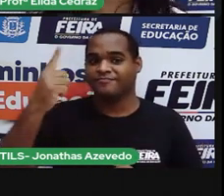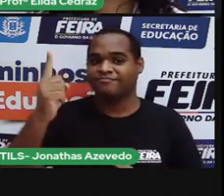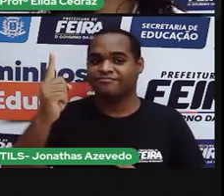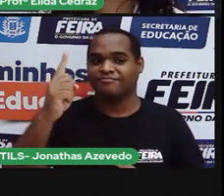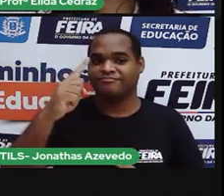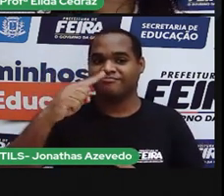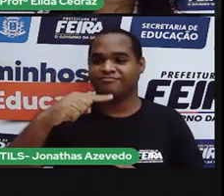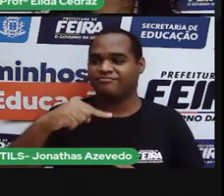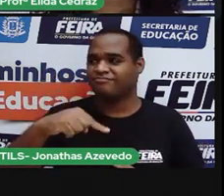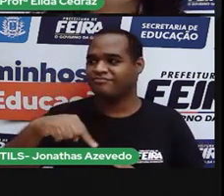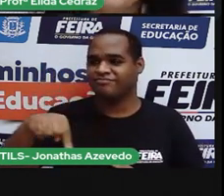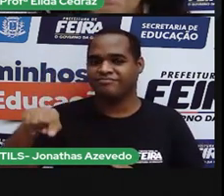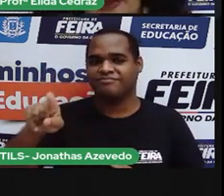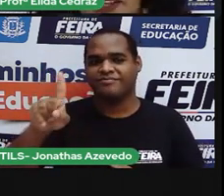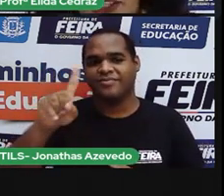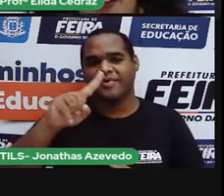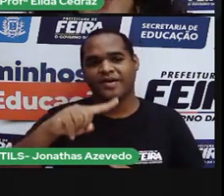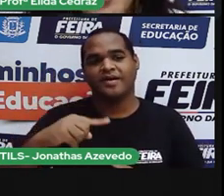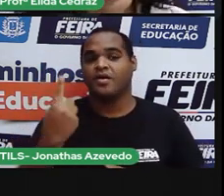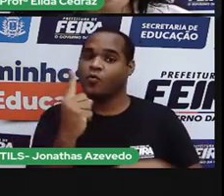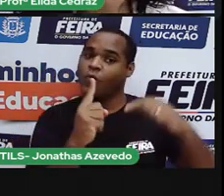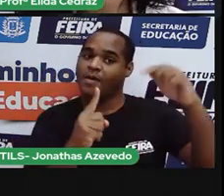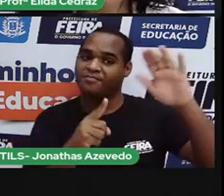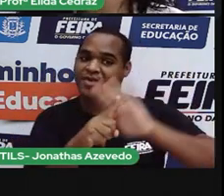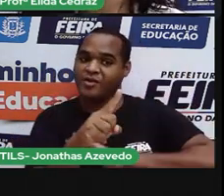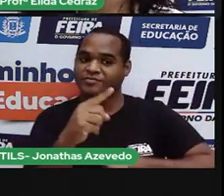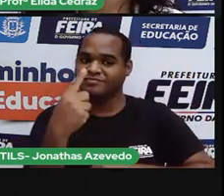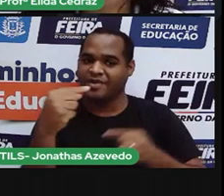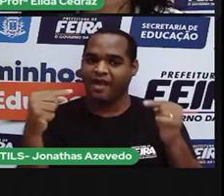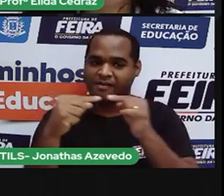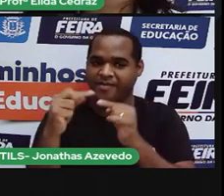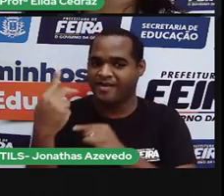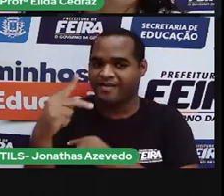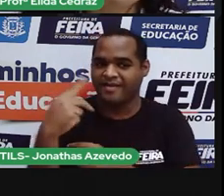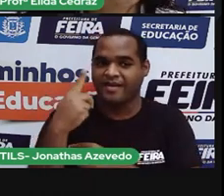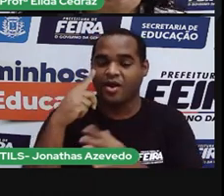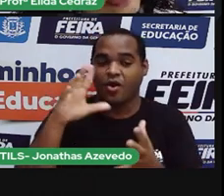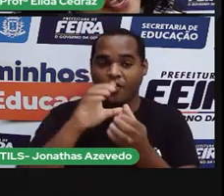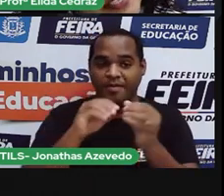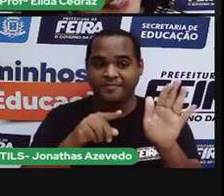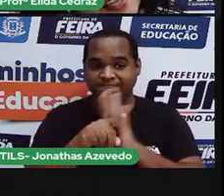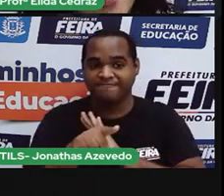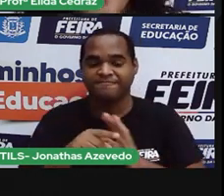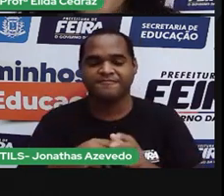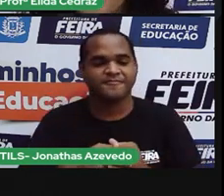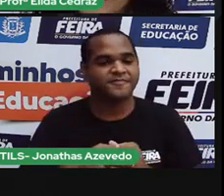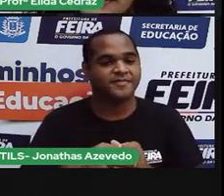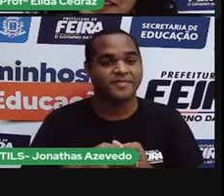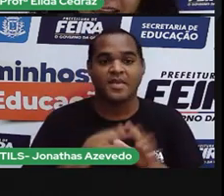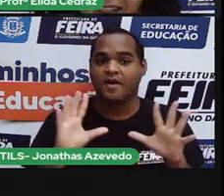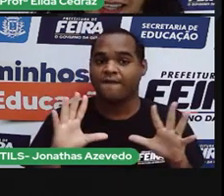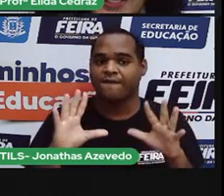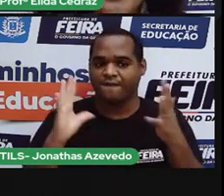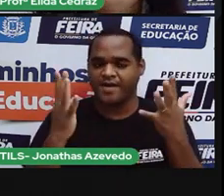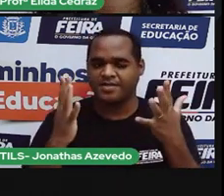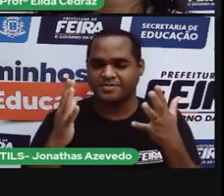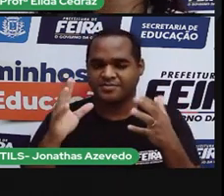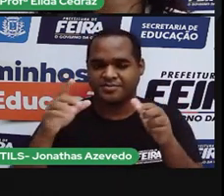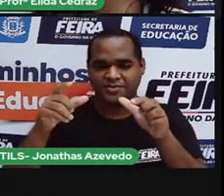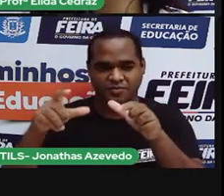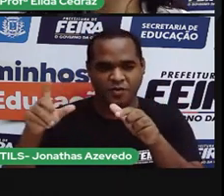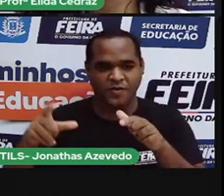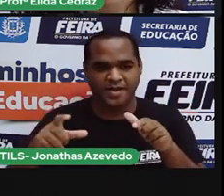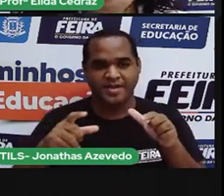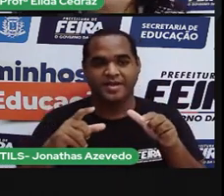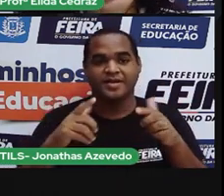para nós concluirmos essa parte da nossa aula. A festa realizada no